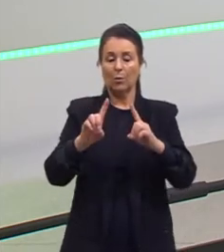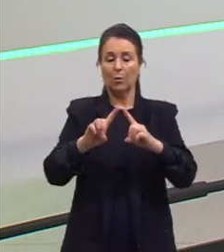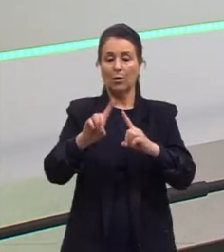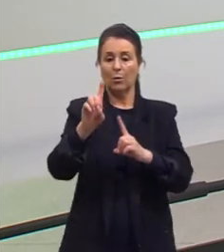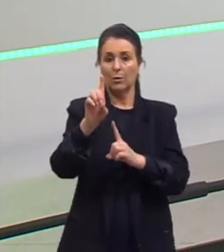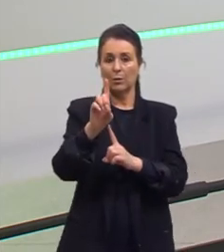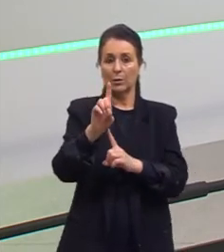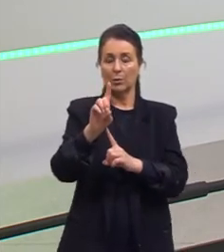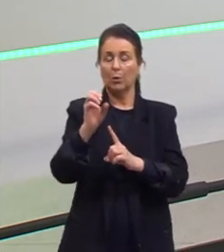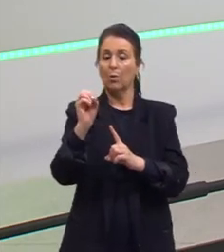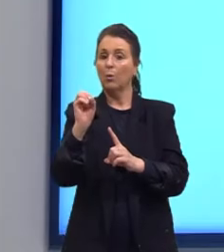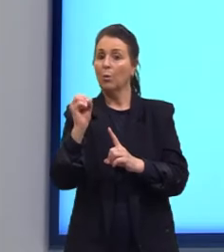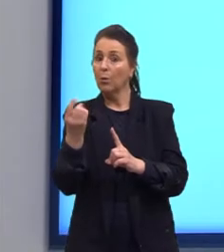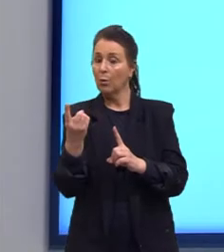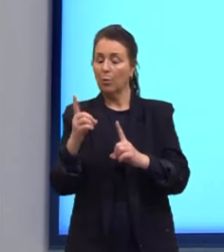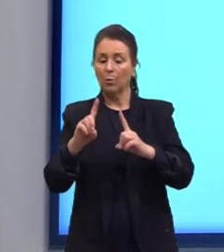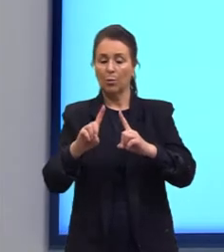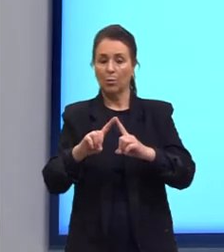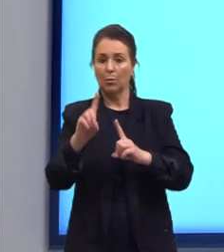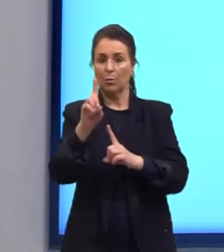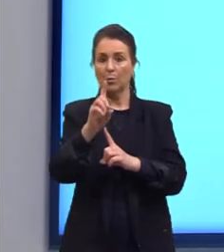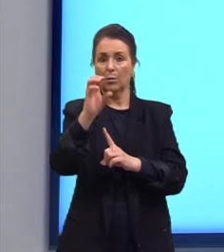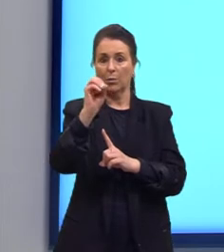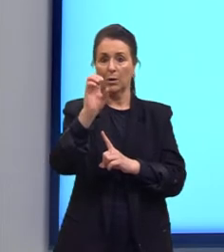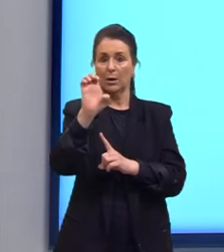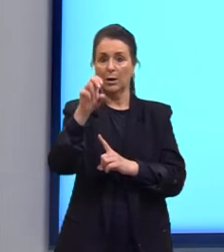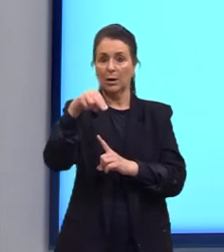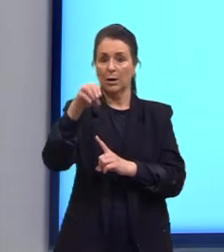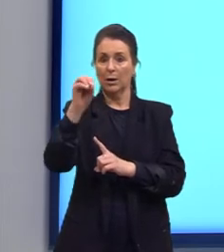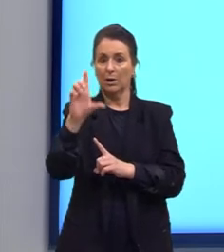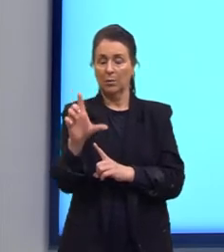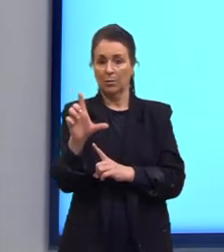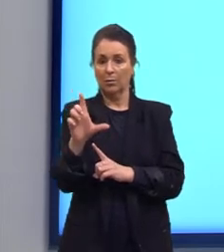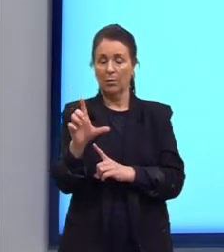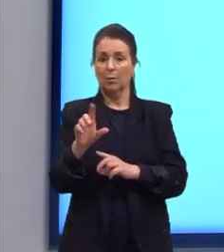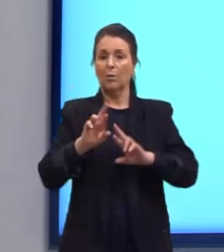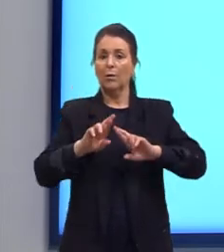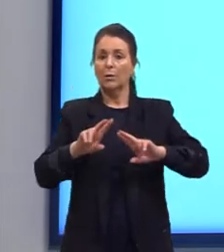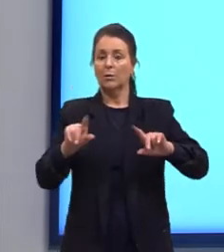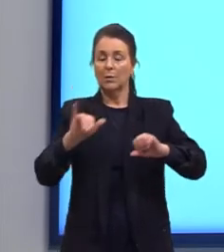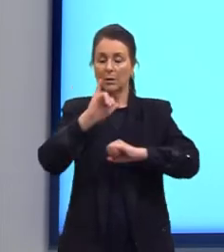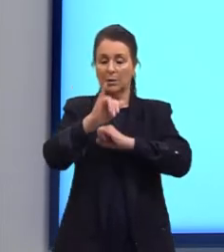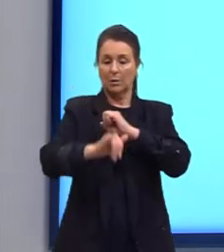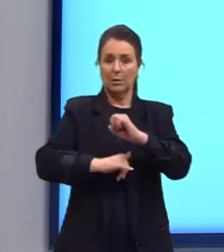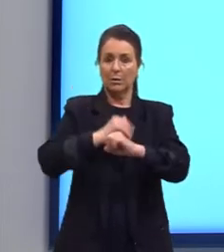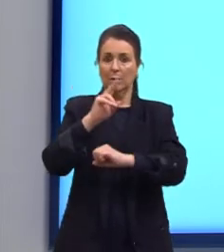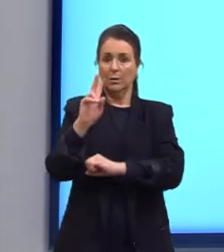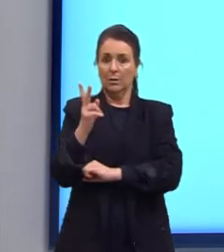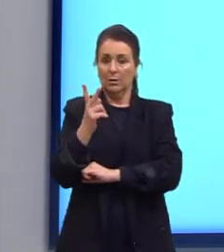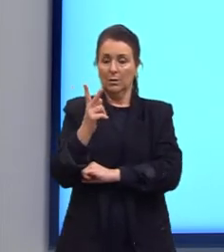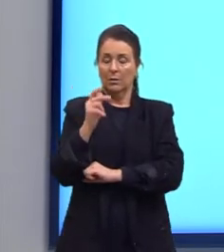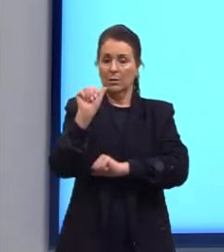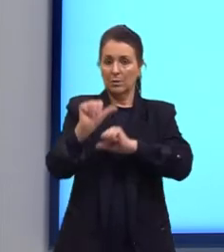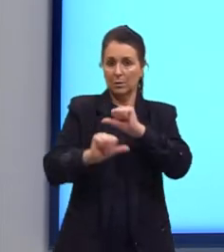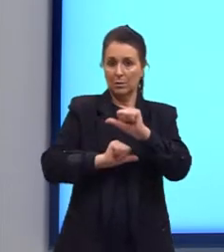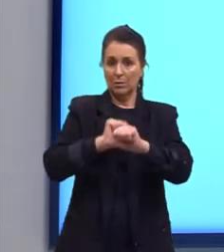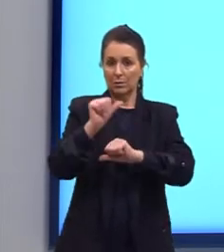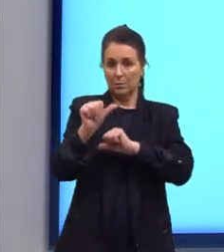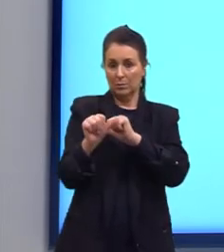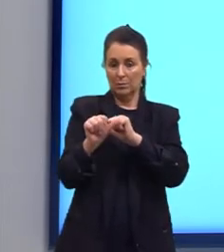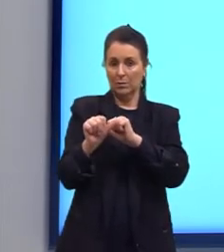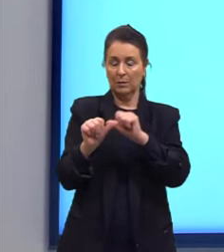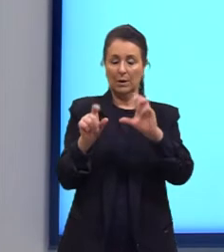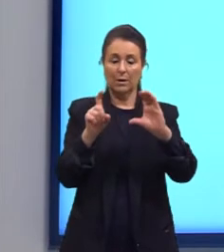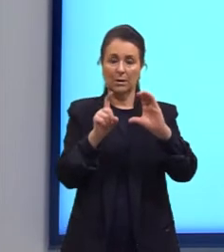enol, ou a cetona com enol. A diferença é um átomo de hidrogênio que acaba mudando de posição na